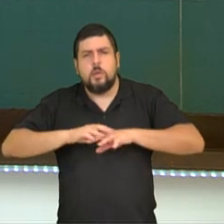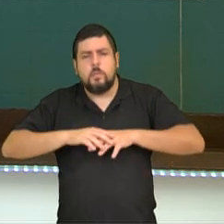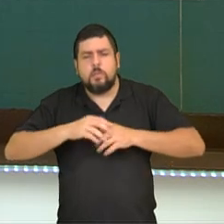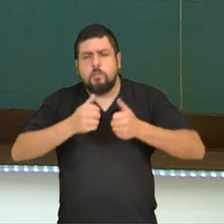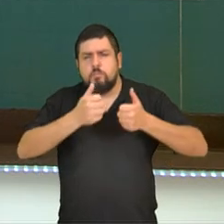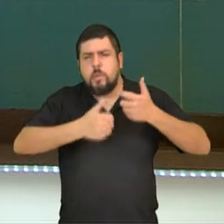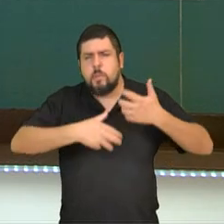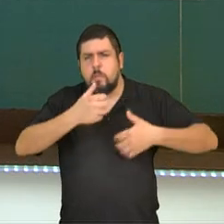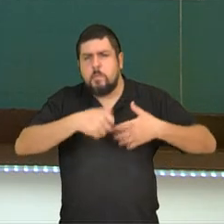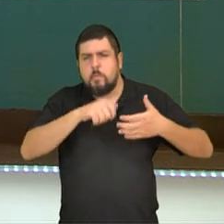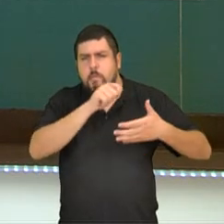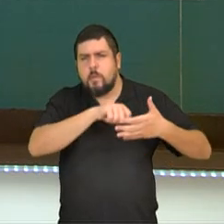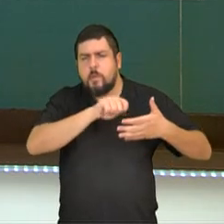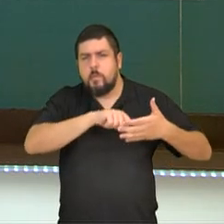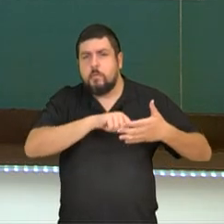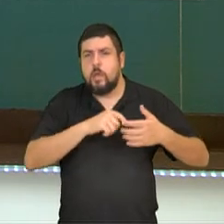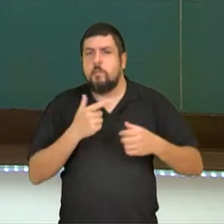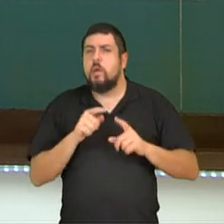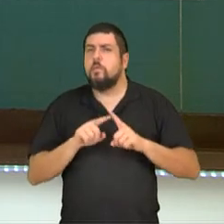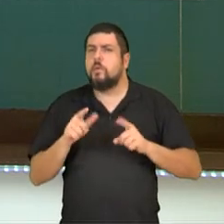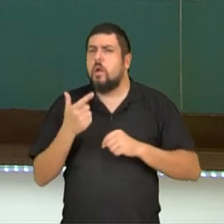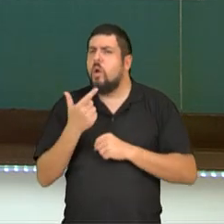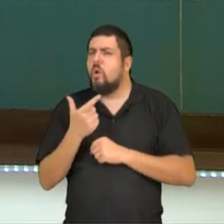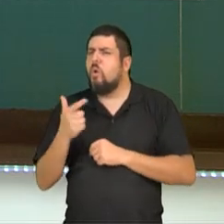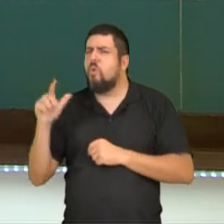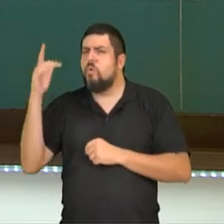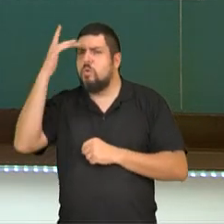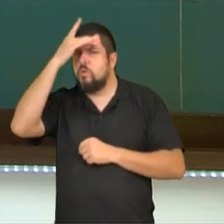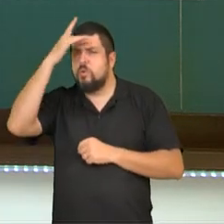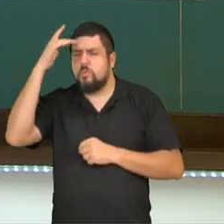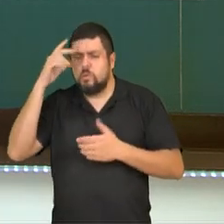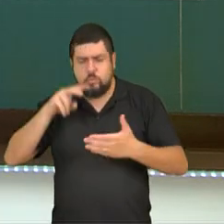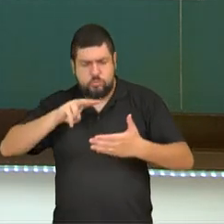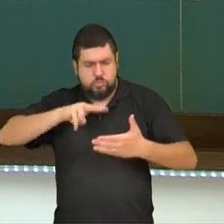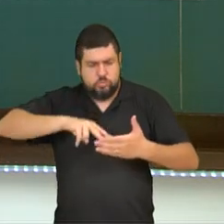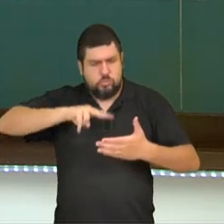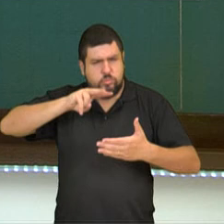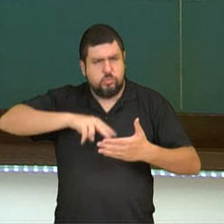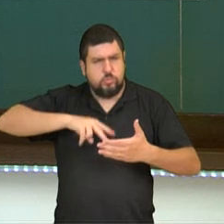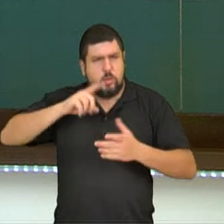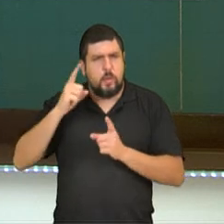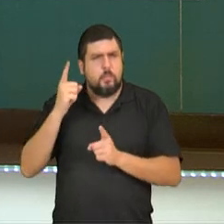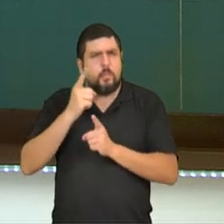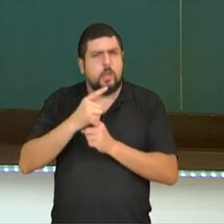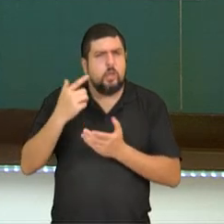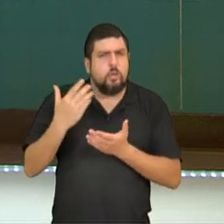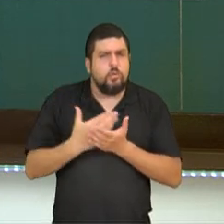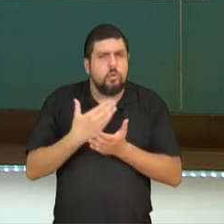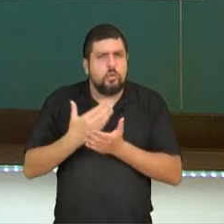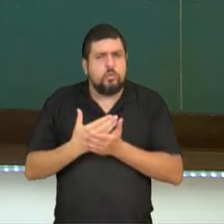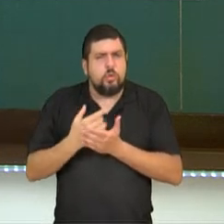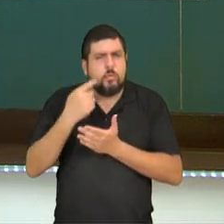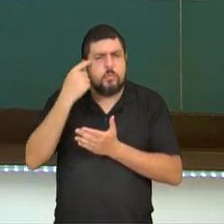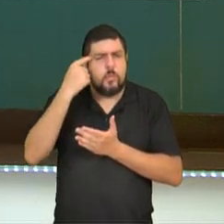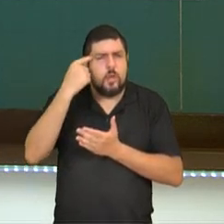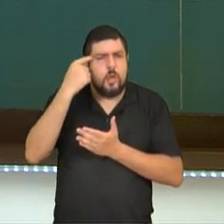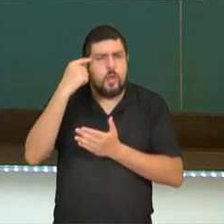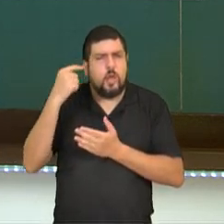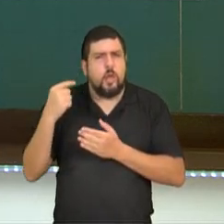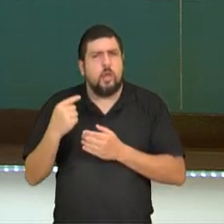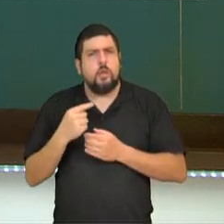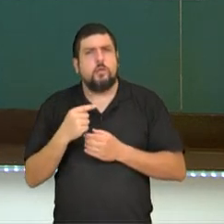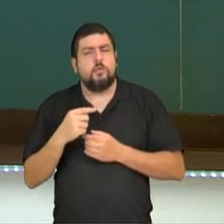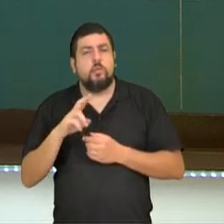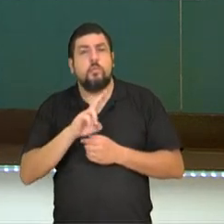ideias e deu esse nome. Então, não foi ele que foi lá e atribuiu e encontrou isso, né, e publicou isso num